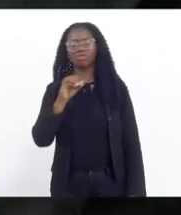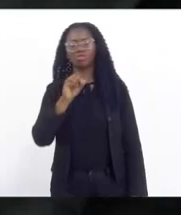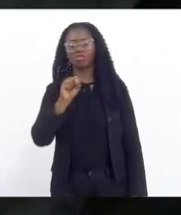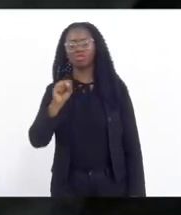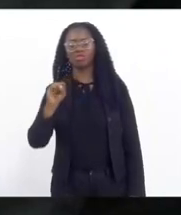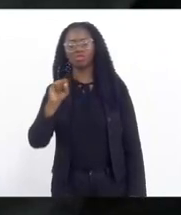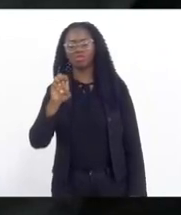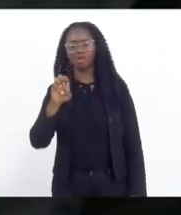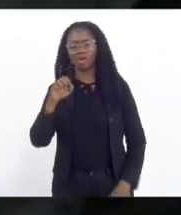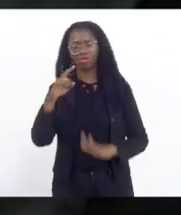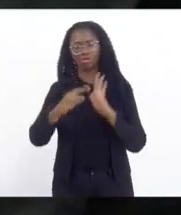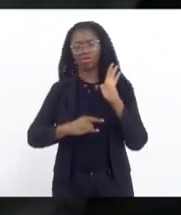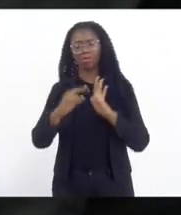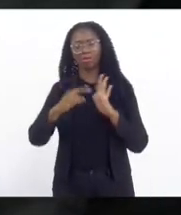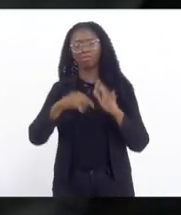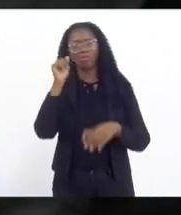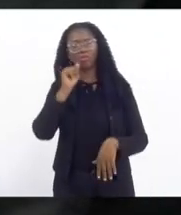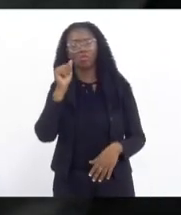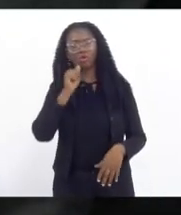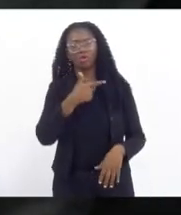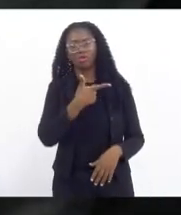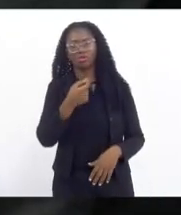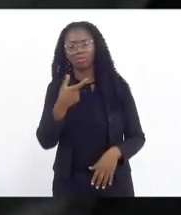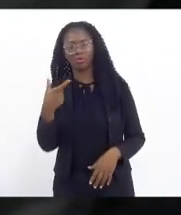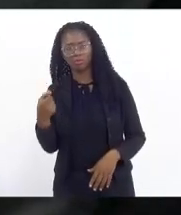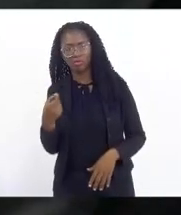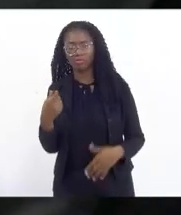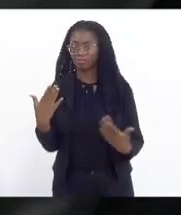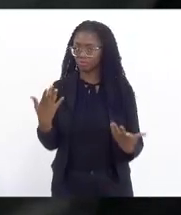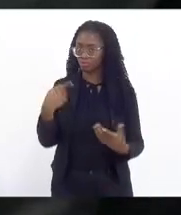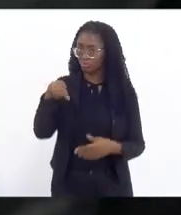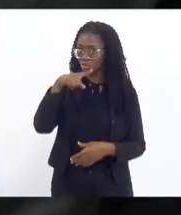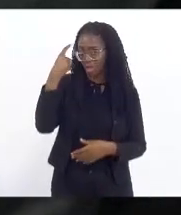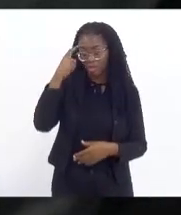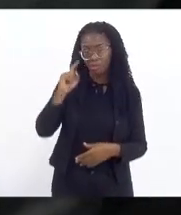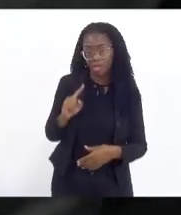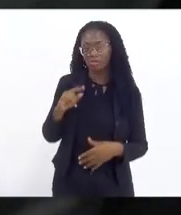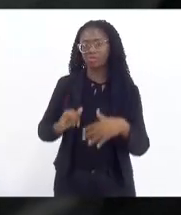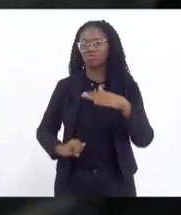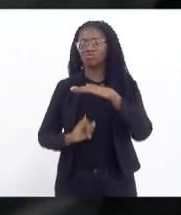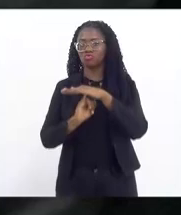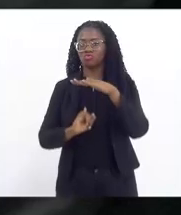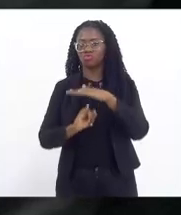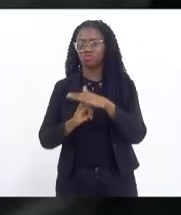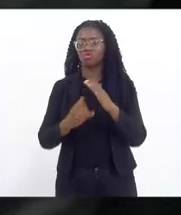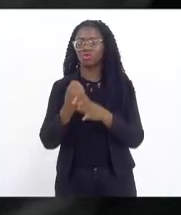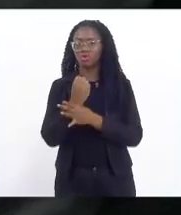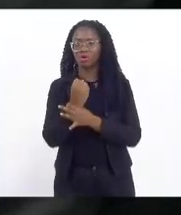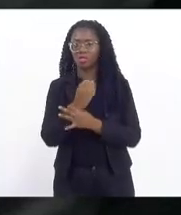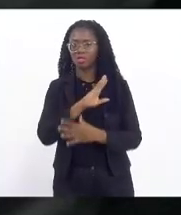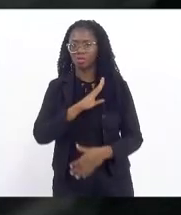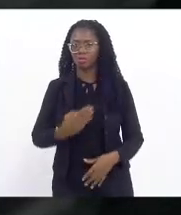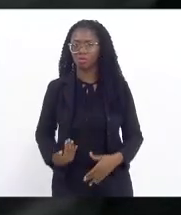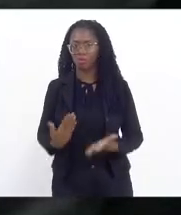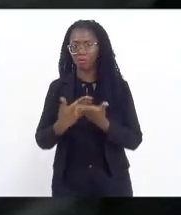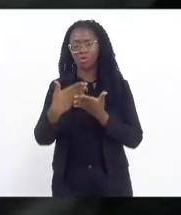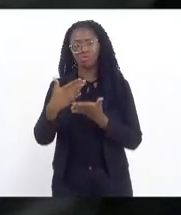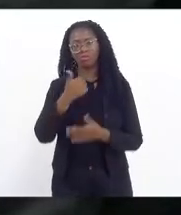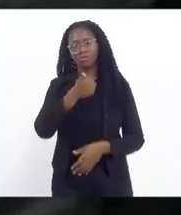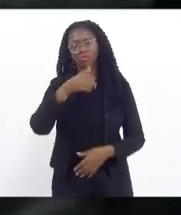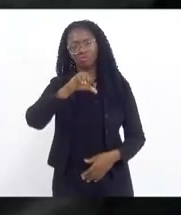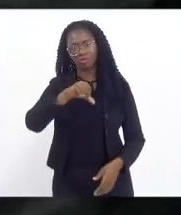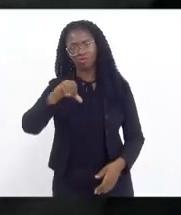Para quem não sabe, o Instituto de Segurança Pública foi implantado em 1999 e o